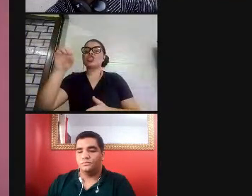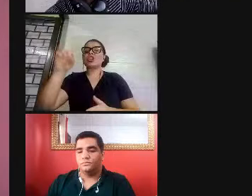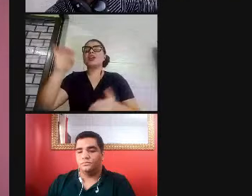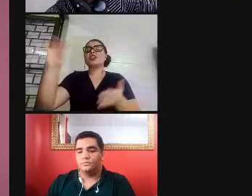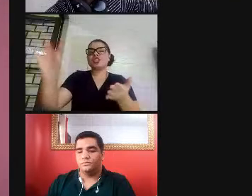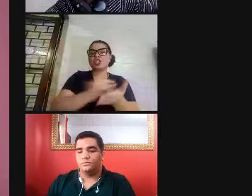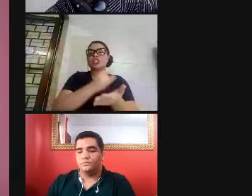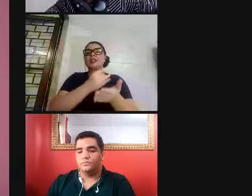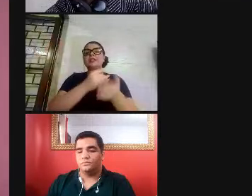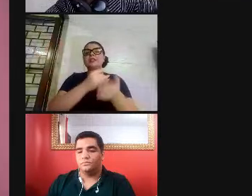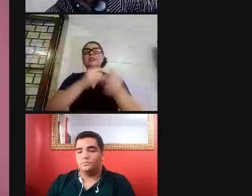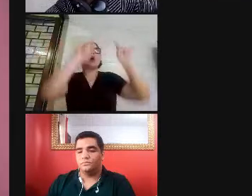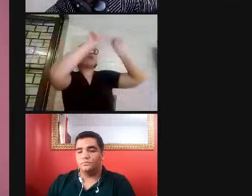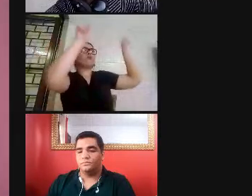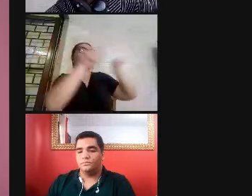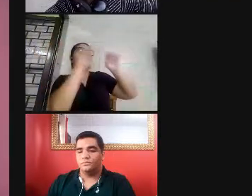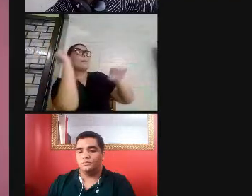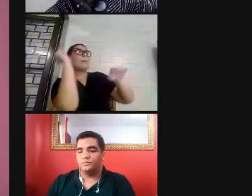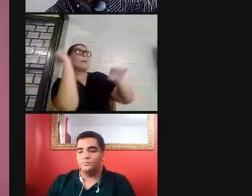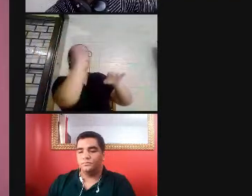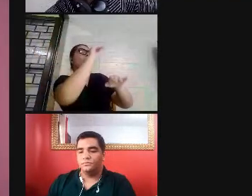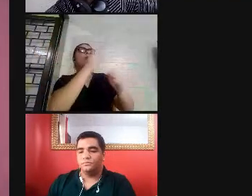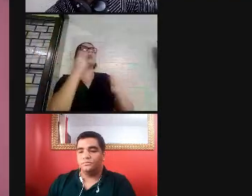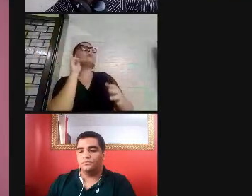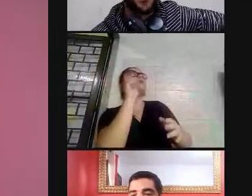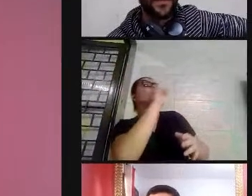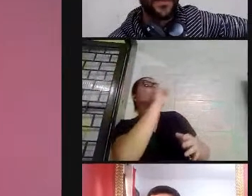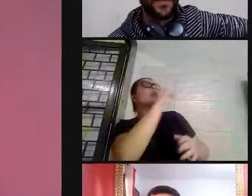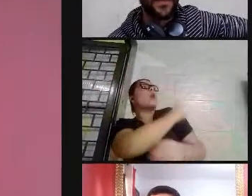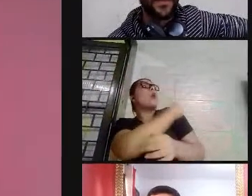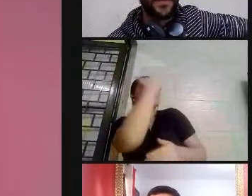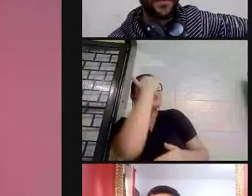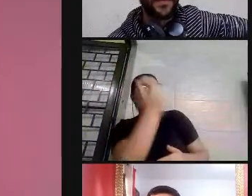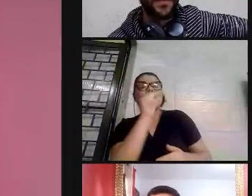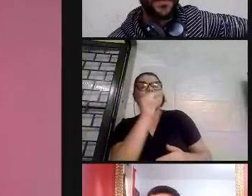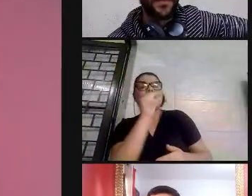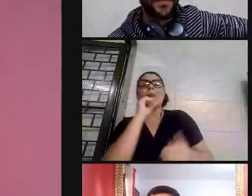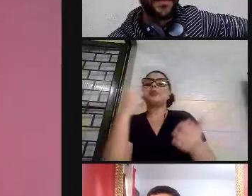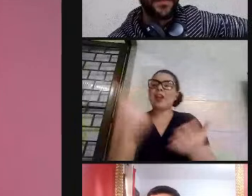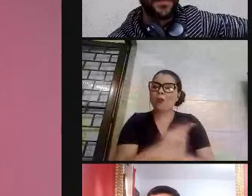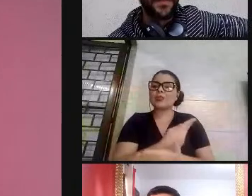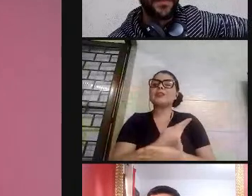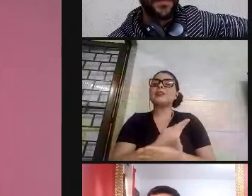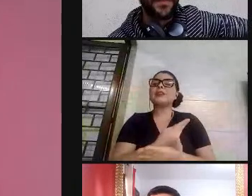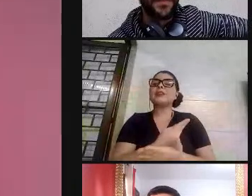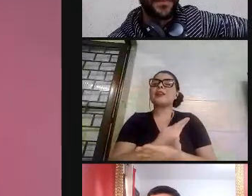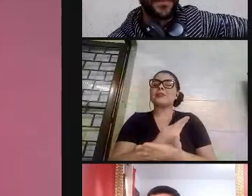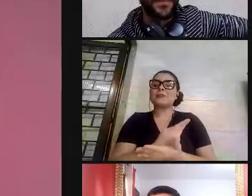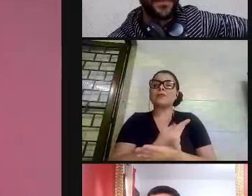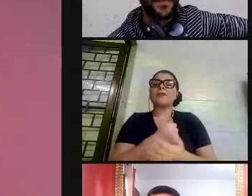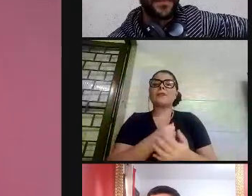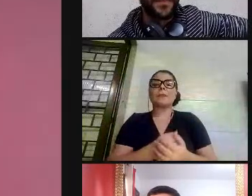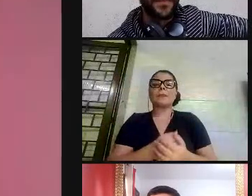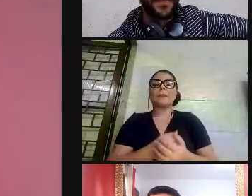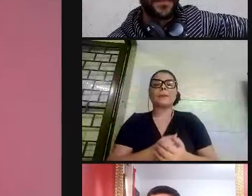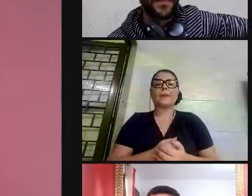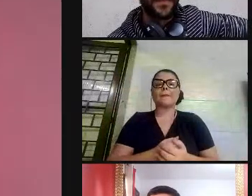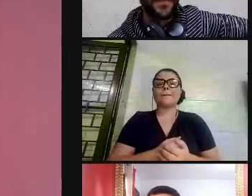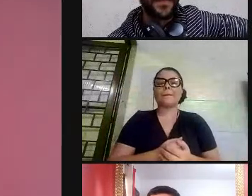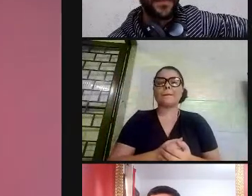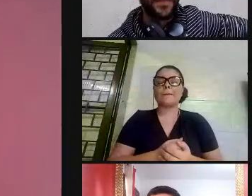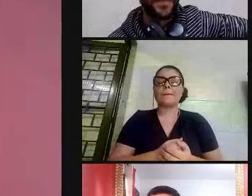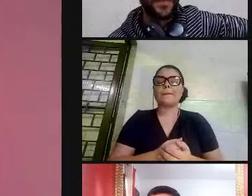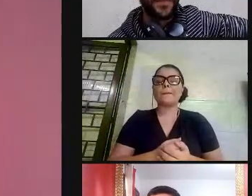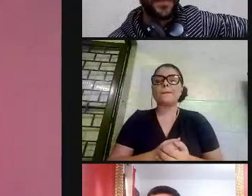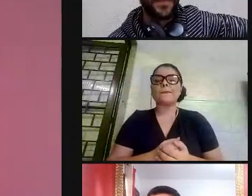sabe o que está acontecendo e nós pedimos que, feita a inscrição, que ele leve uma conta para que nós possamos